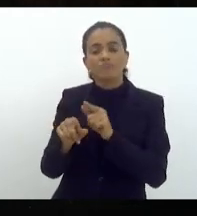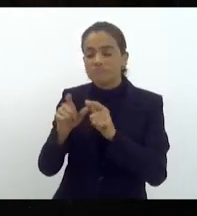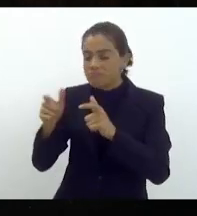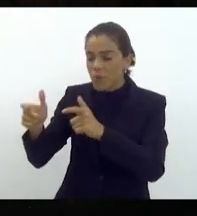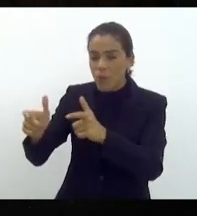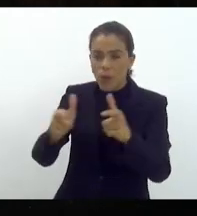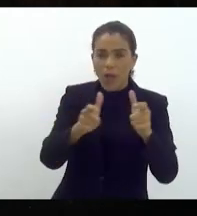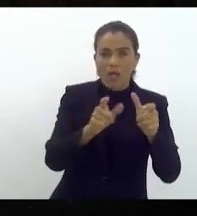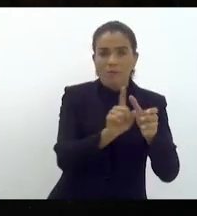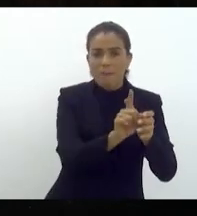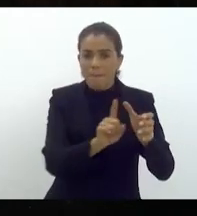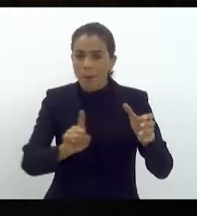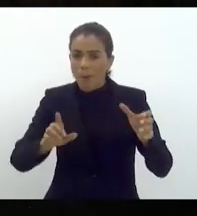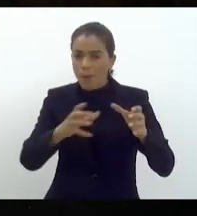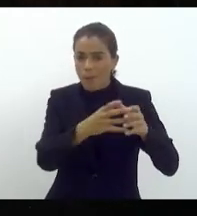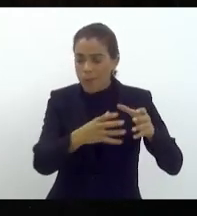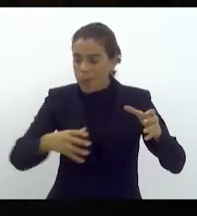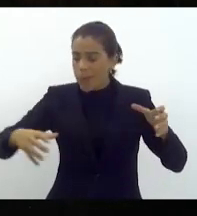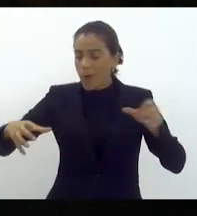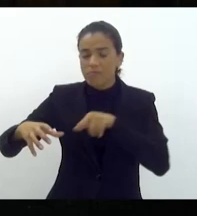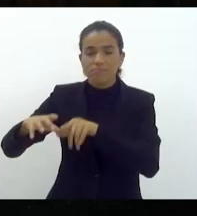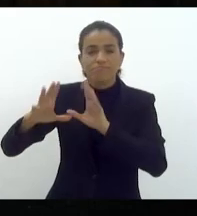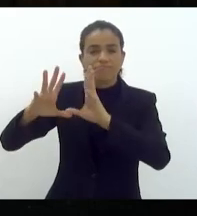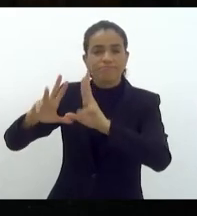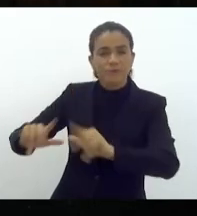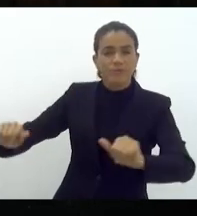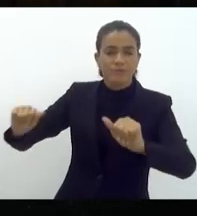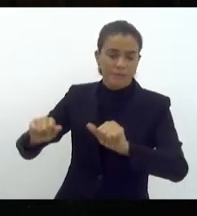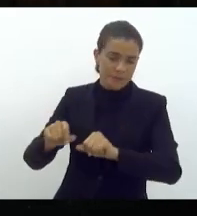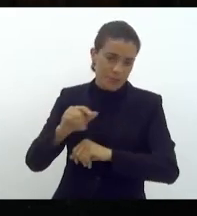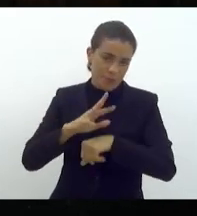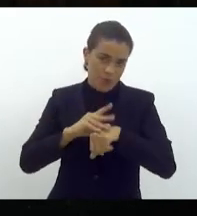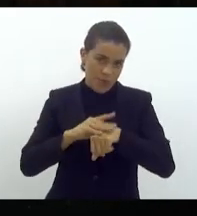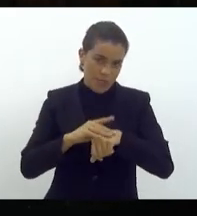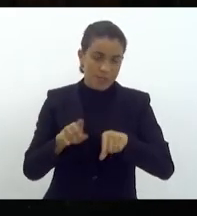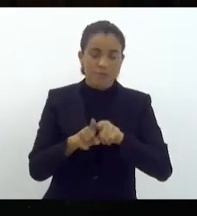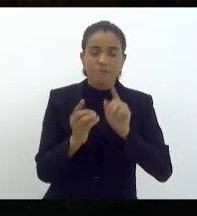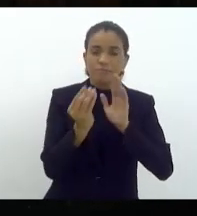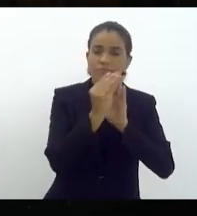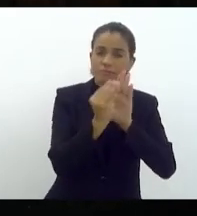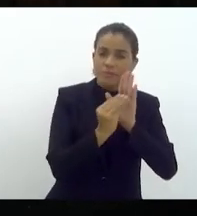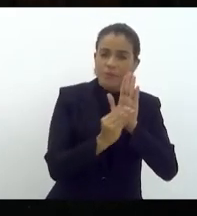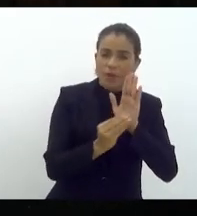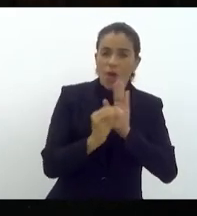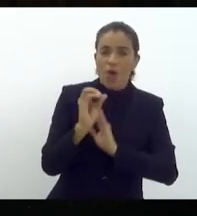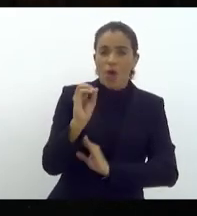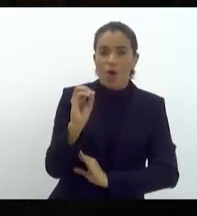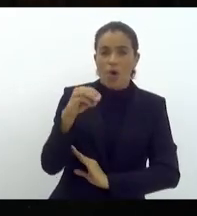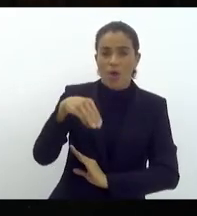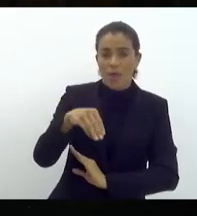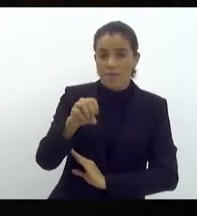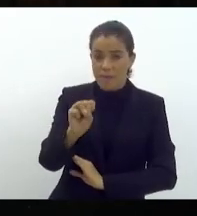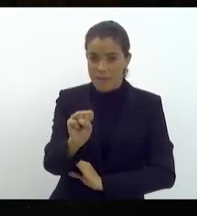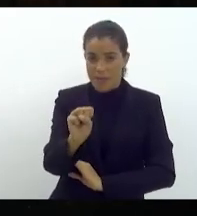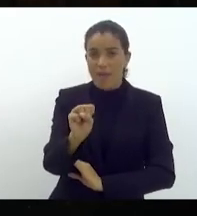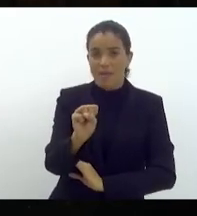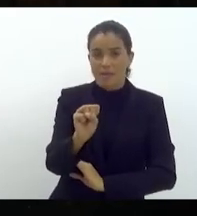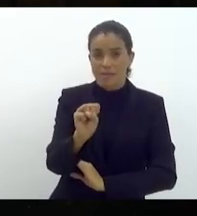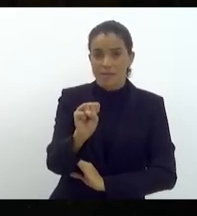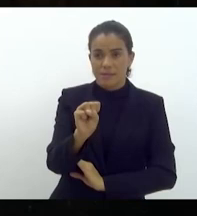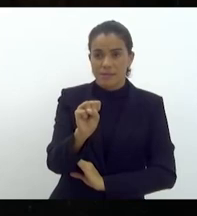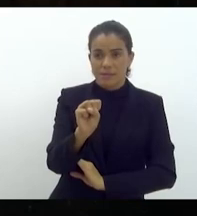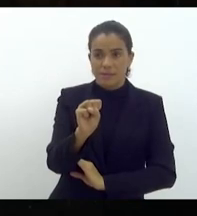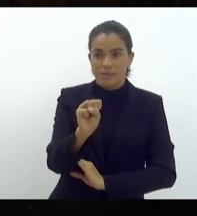de doença, de acordo com as diretrizes estabelecidas pela Organização Mundial de Saúde dos Animais, a OMSA.